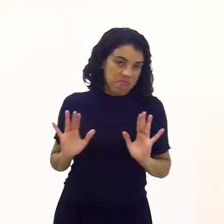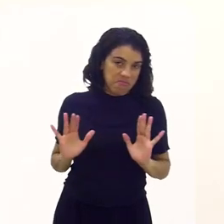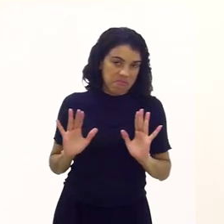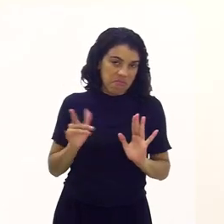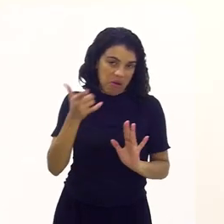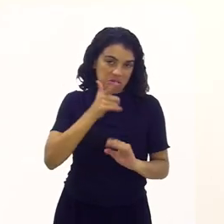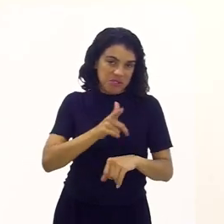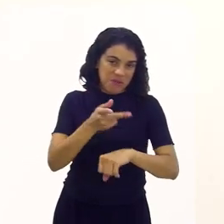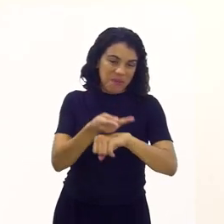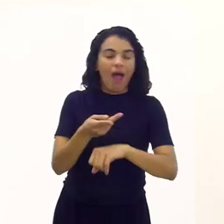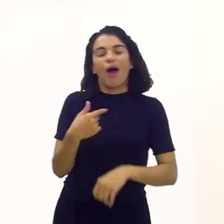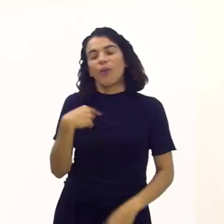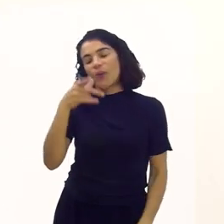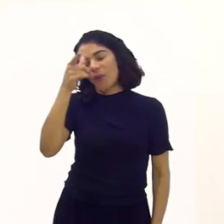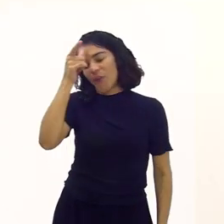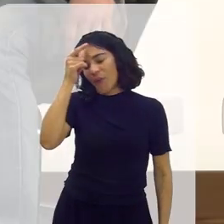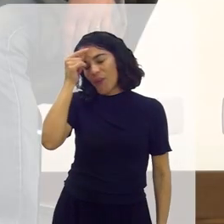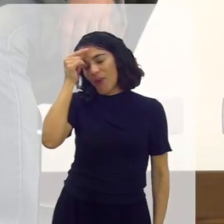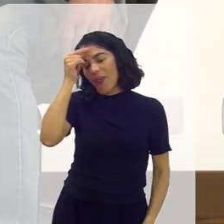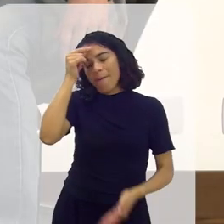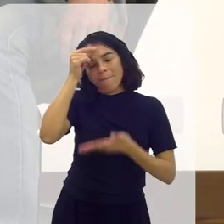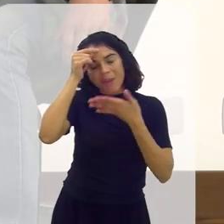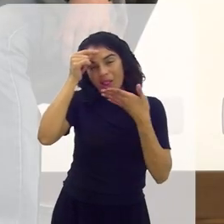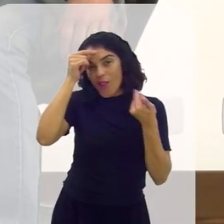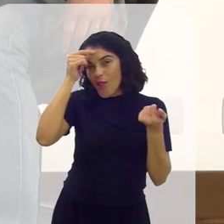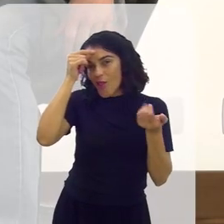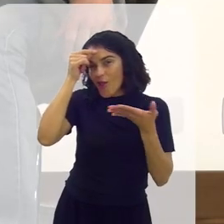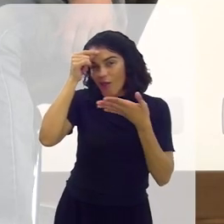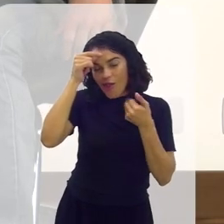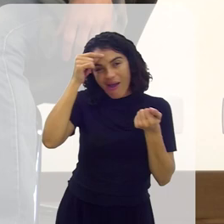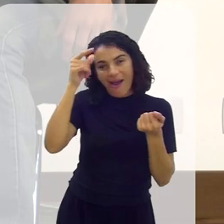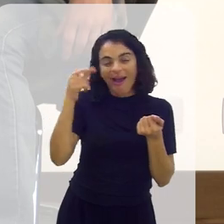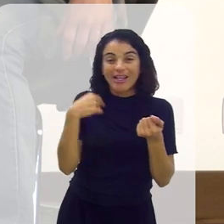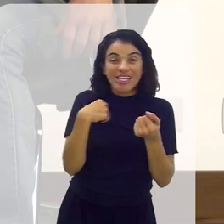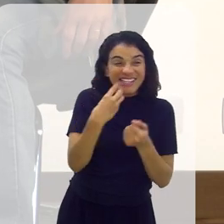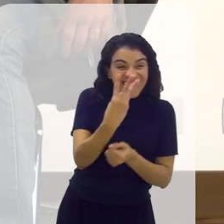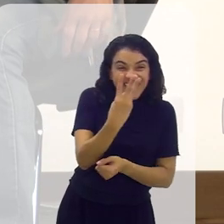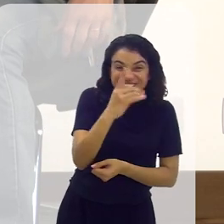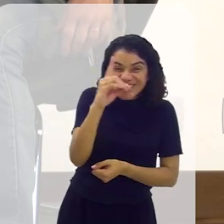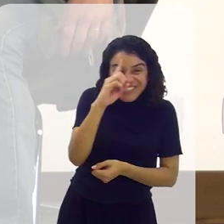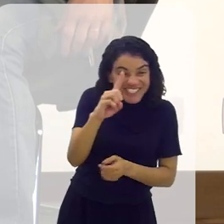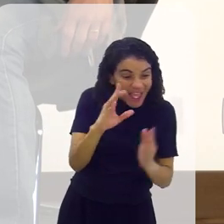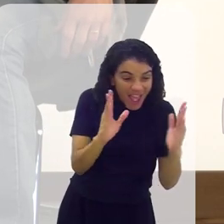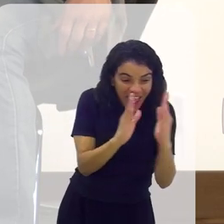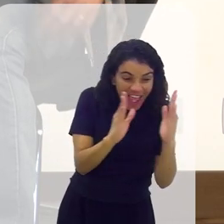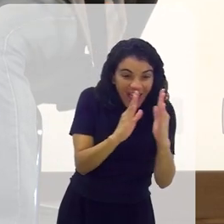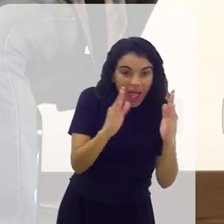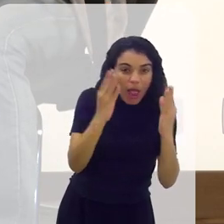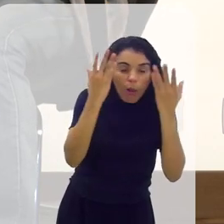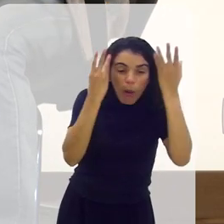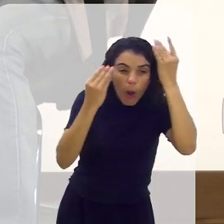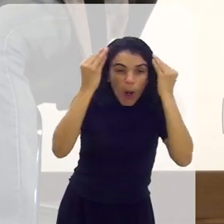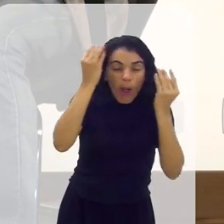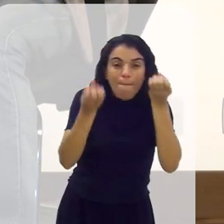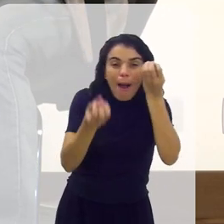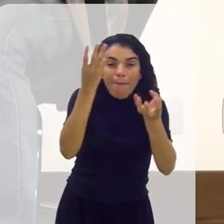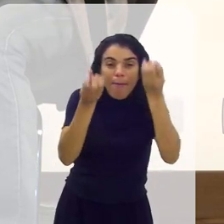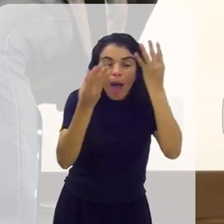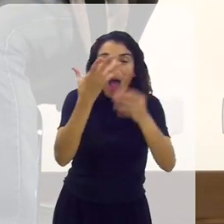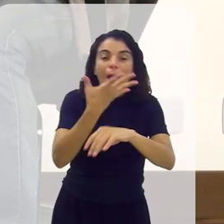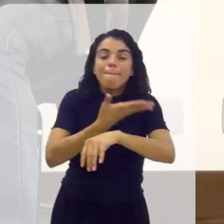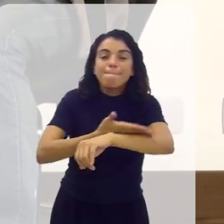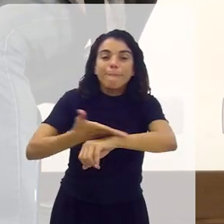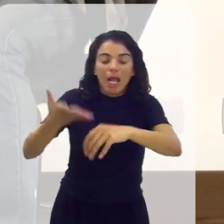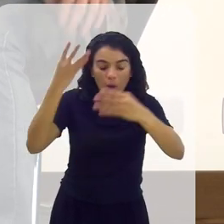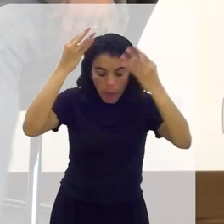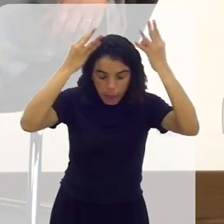para poder receber o prêmio. Ah, então já melhorou. Olha que bom! Só os três dias, mais cabelo branco surgindo da